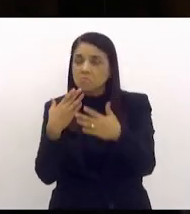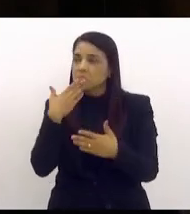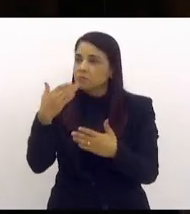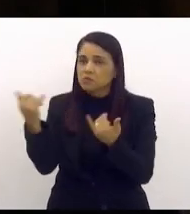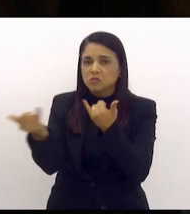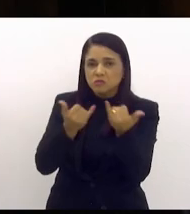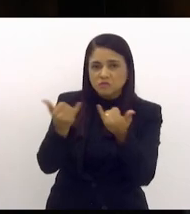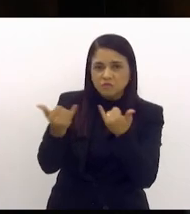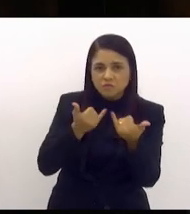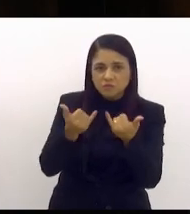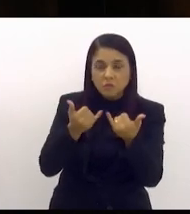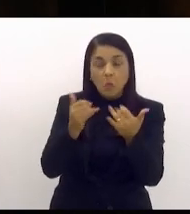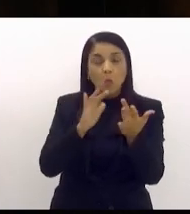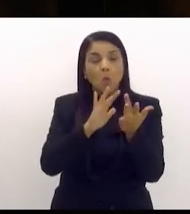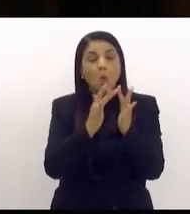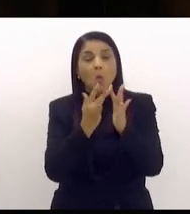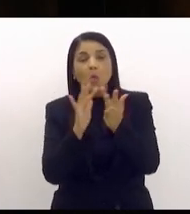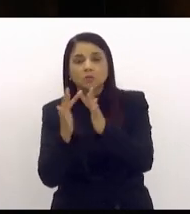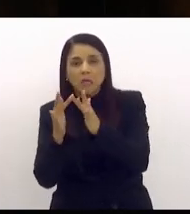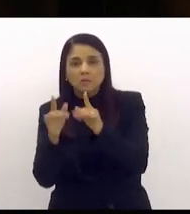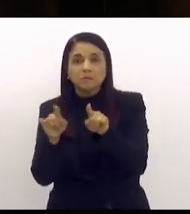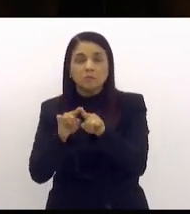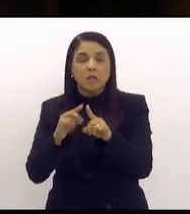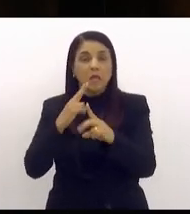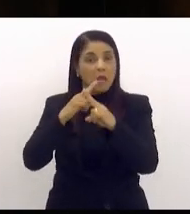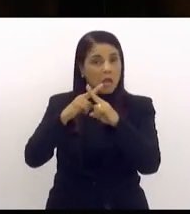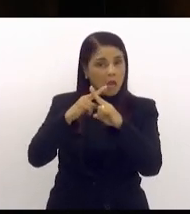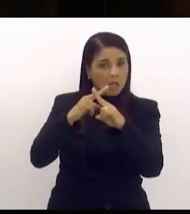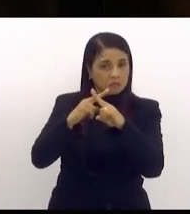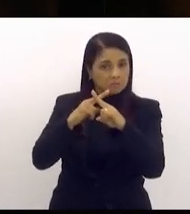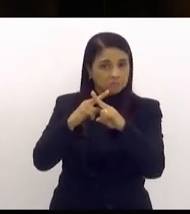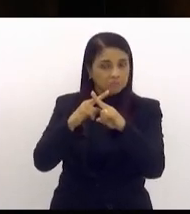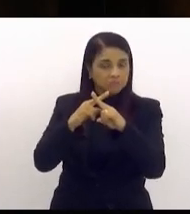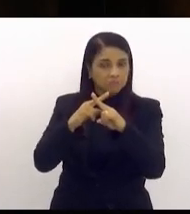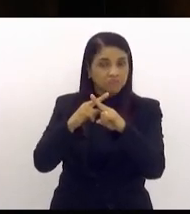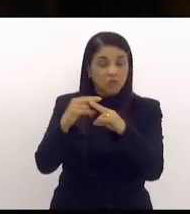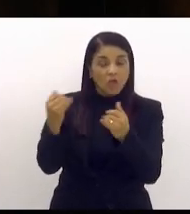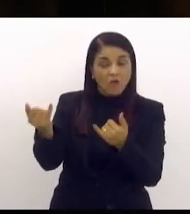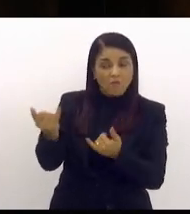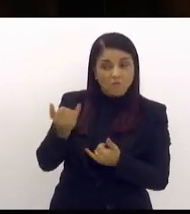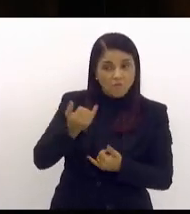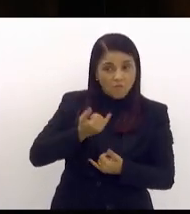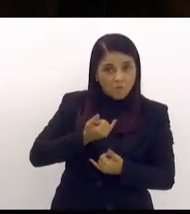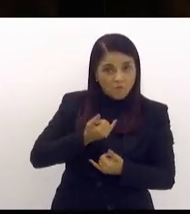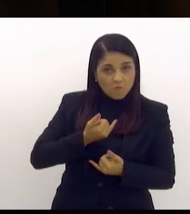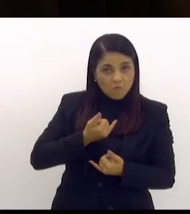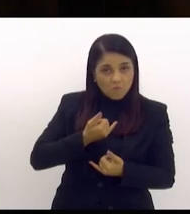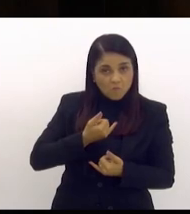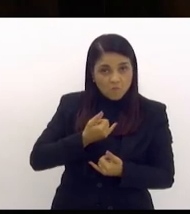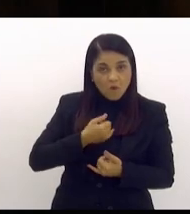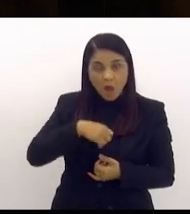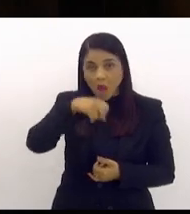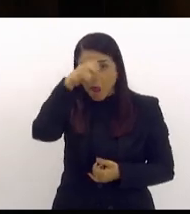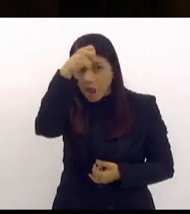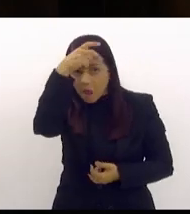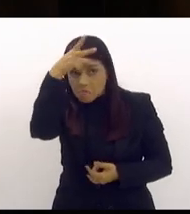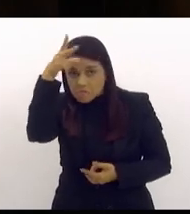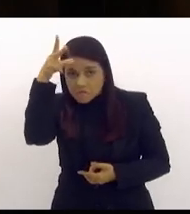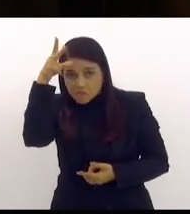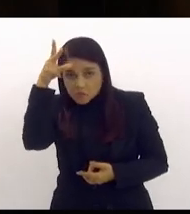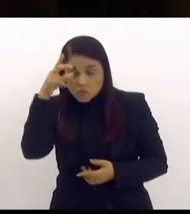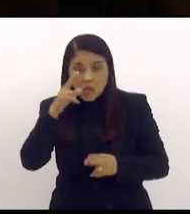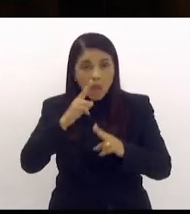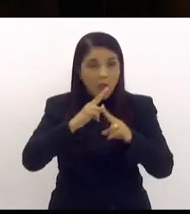fiz o contato também com a caixa econômica e segundo a informação é que a prefeitura e a